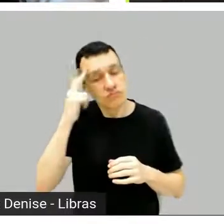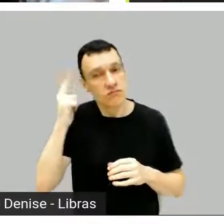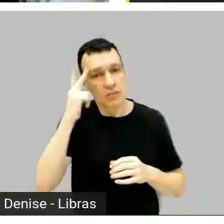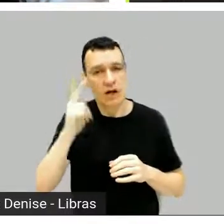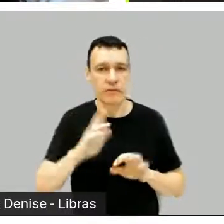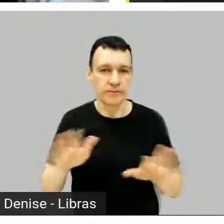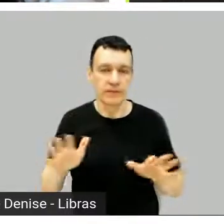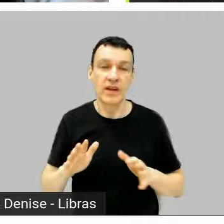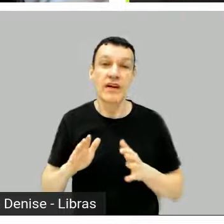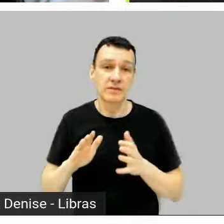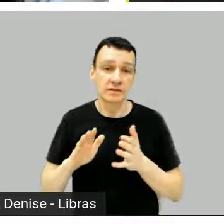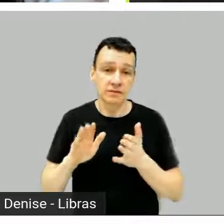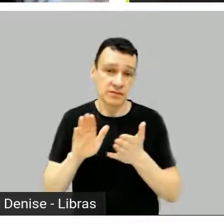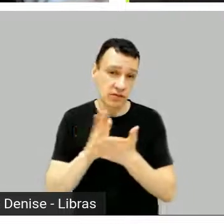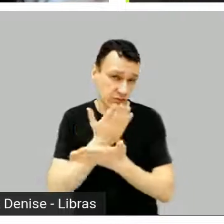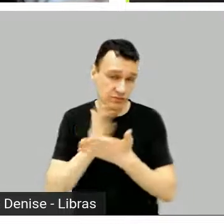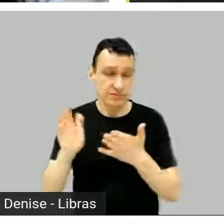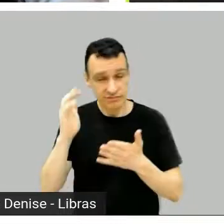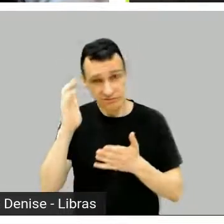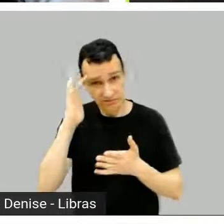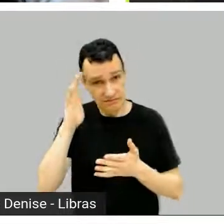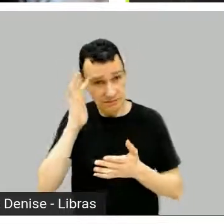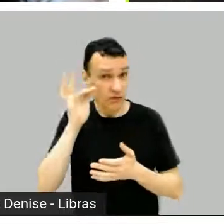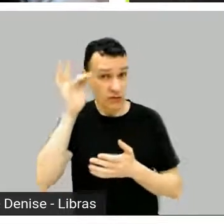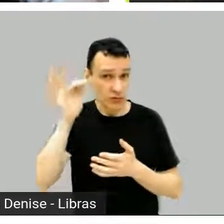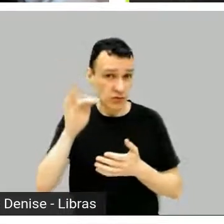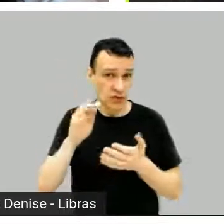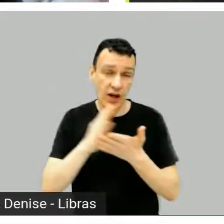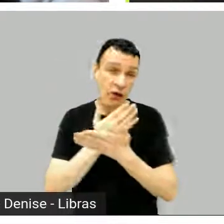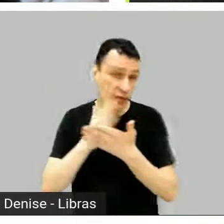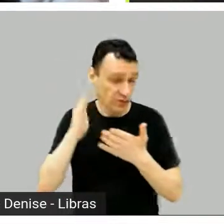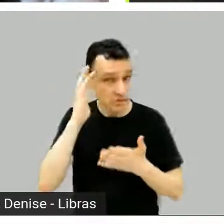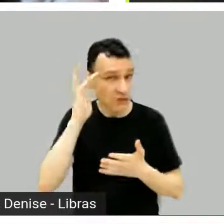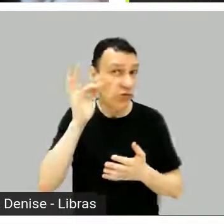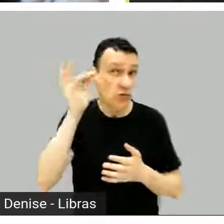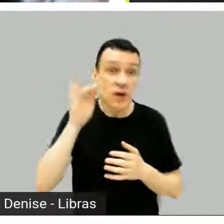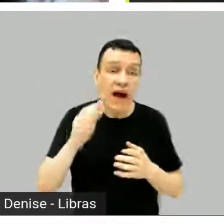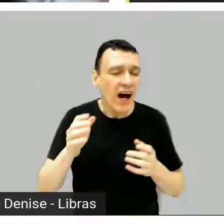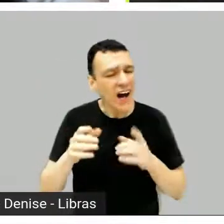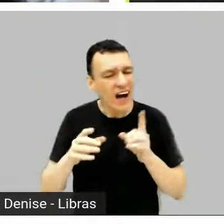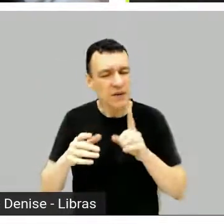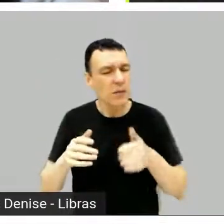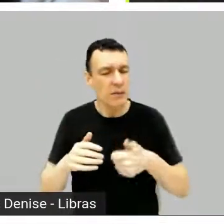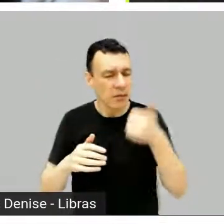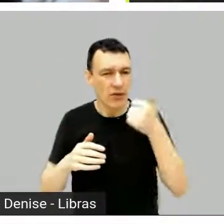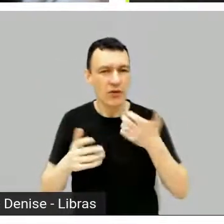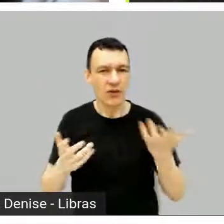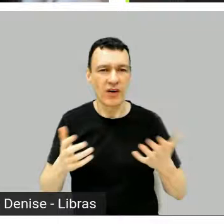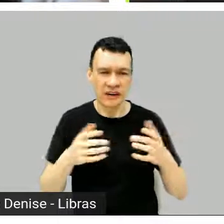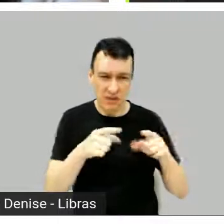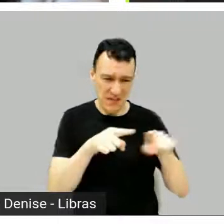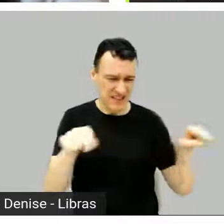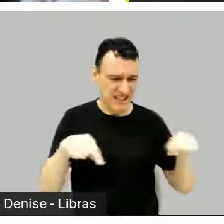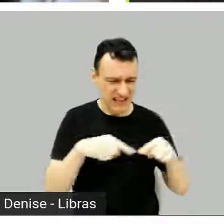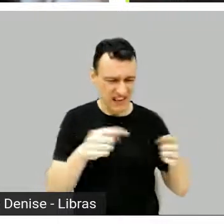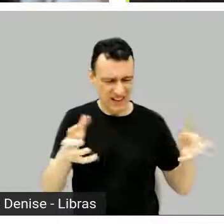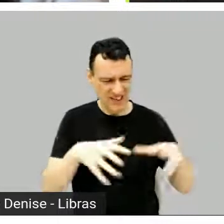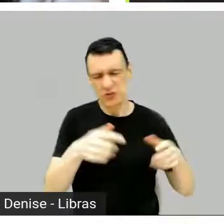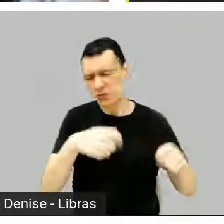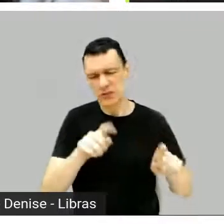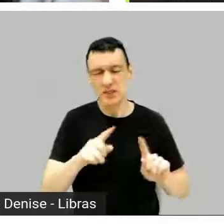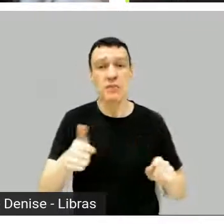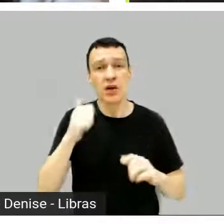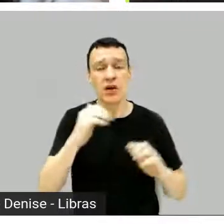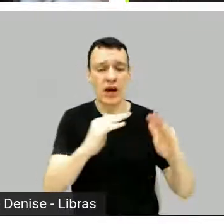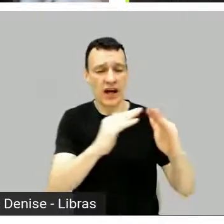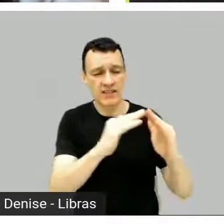precisa gastar mais espaço com isso, deixa esses infelizes na casa deles, fazendo... Pagar aluguel de casa. Não, e a falta que